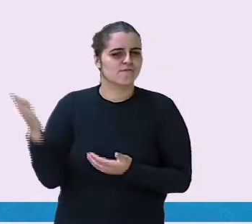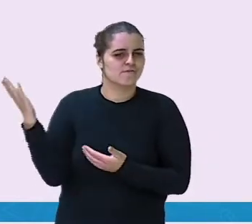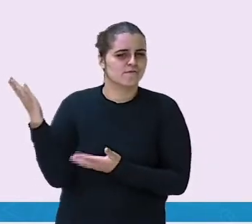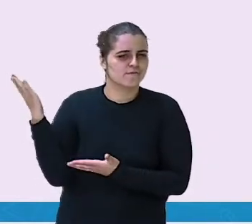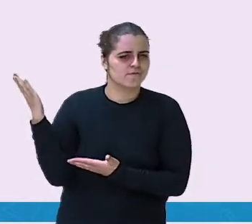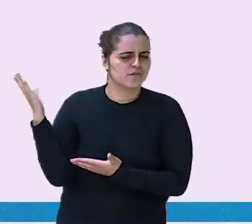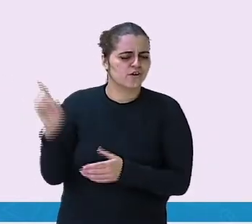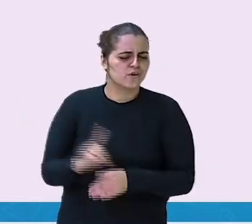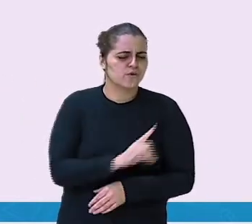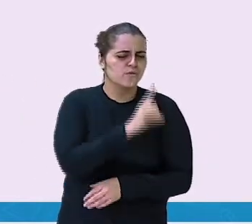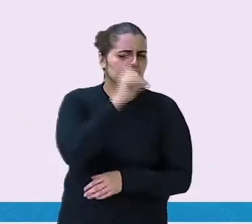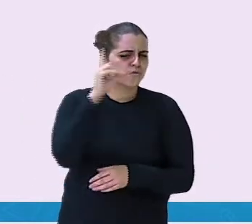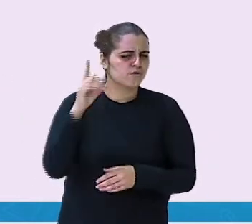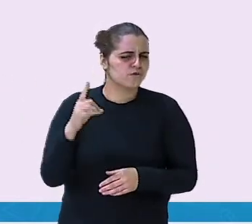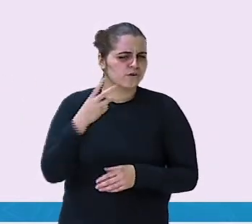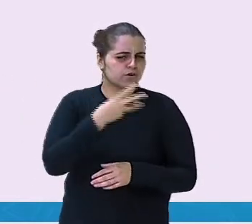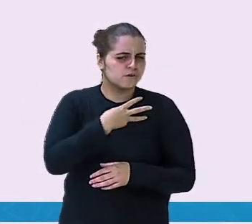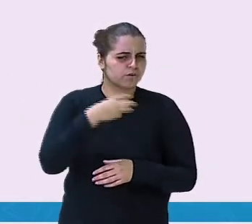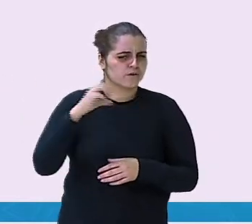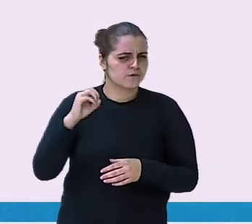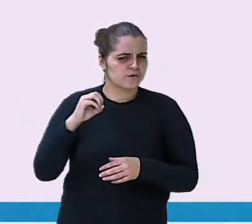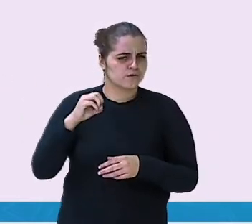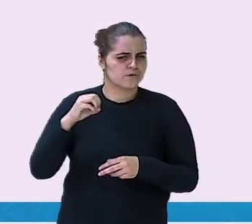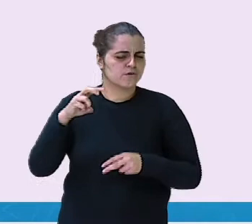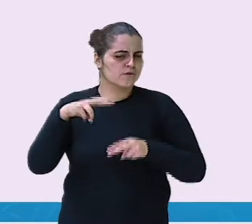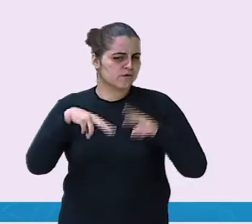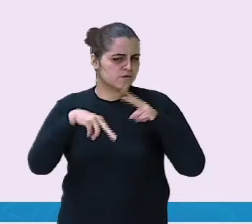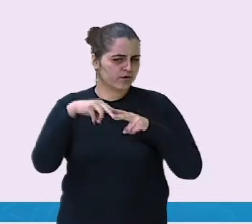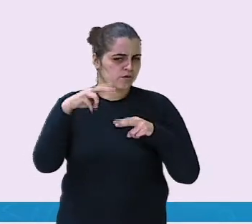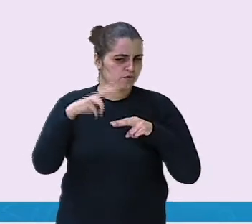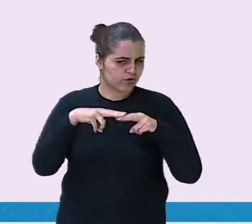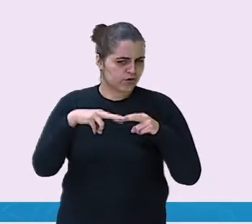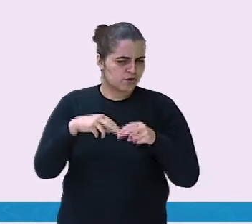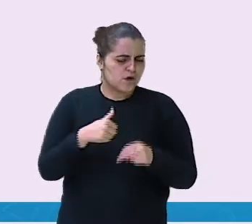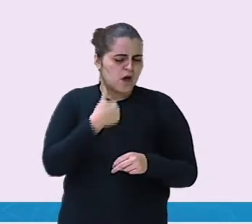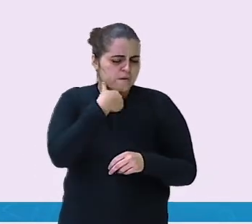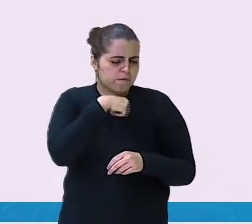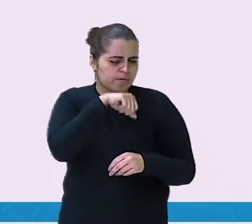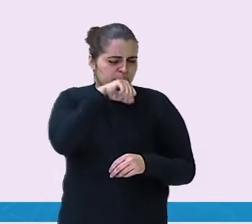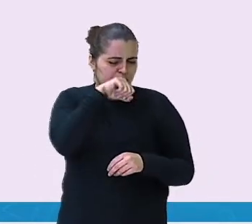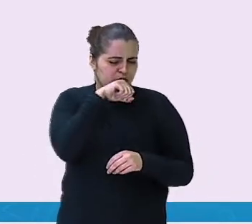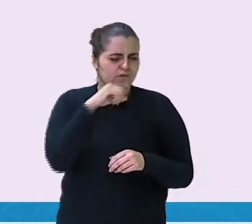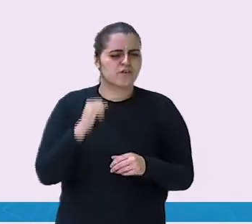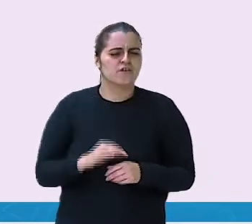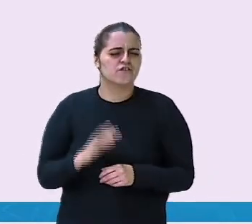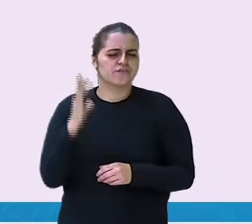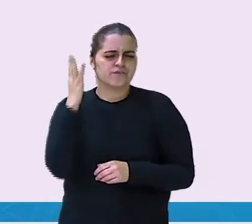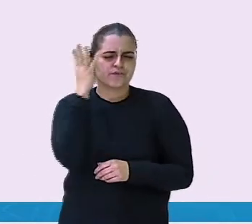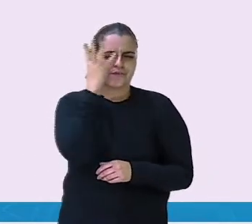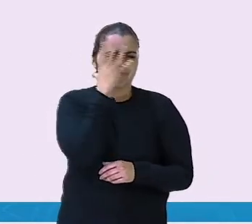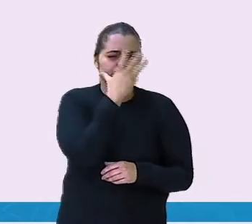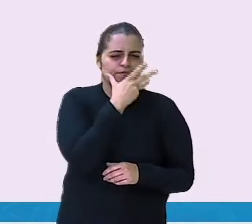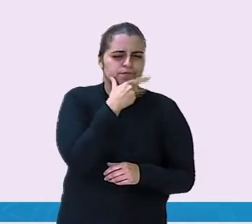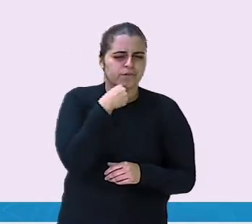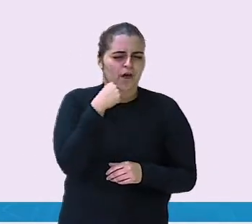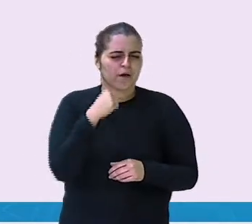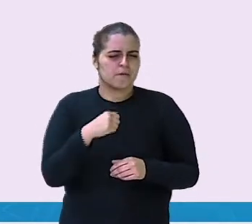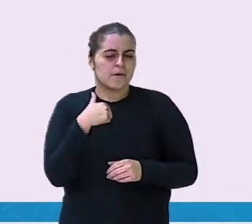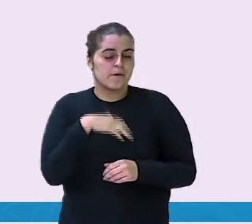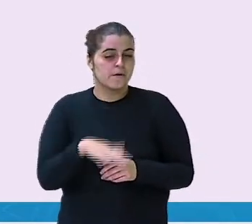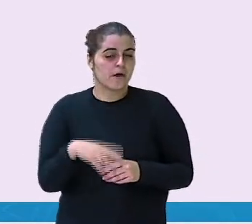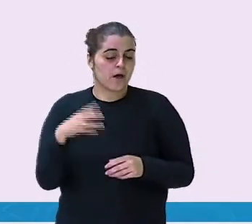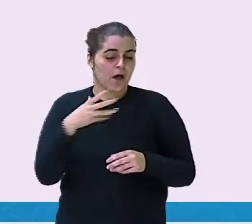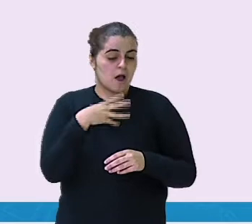E o dia 30 de junho. Minha irmã mais velha se acha linda. Eu disse, não